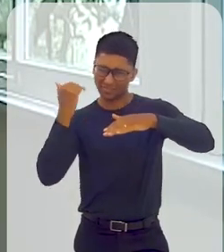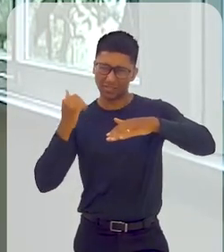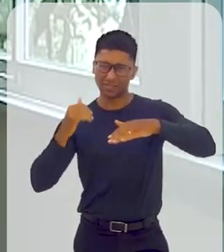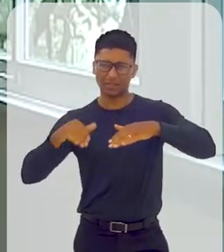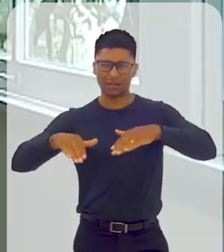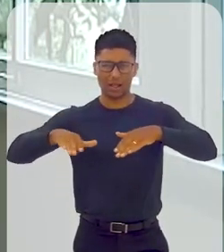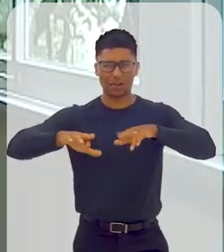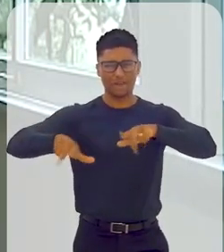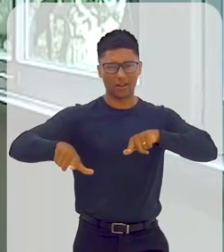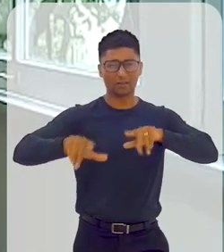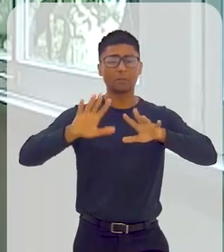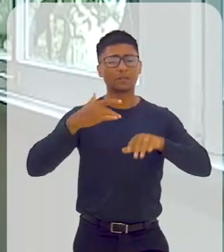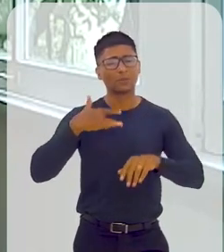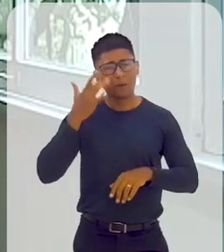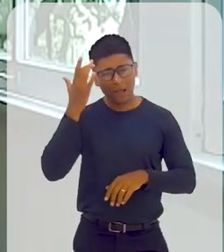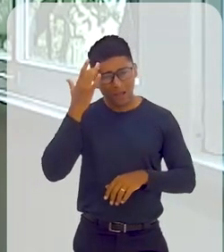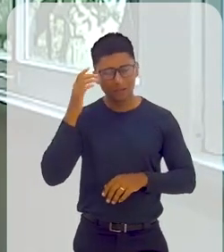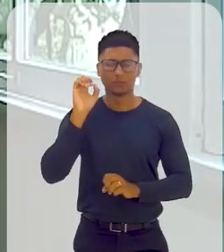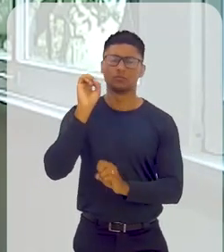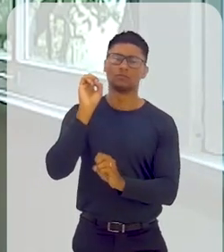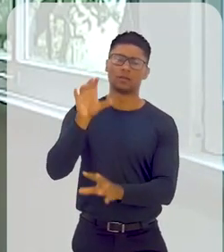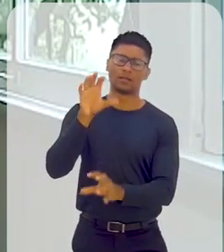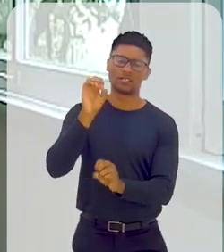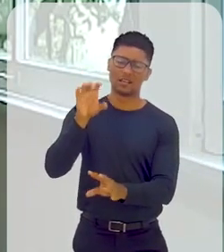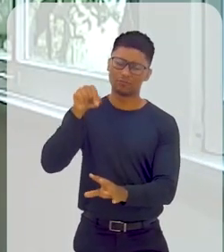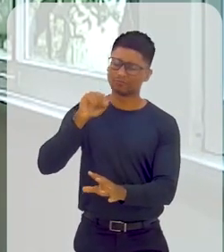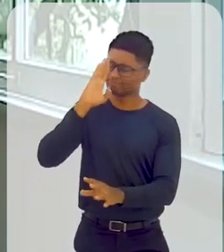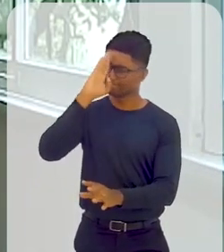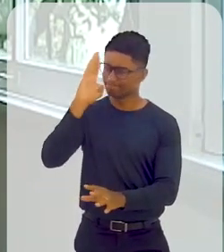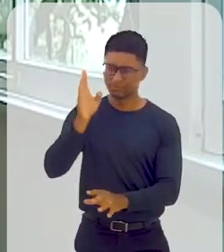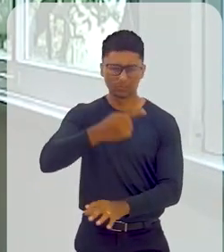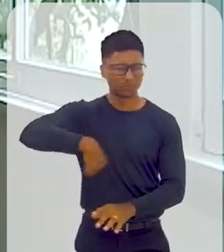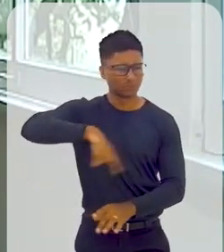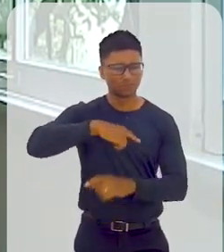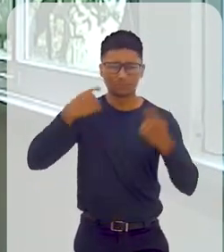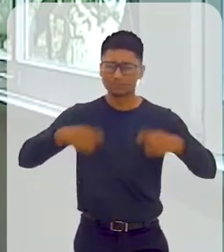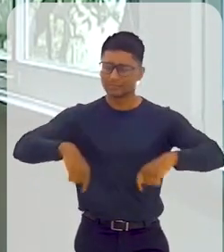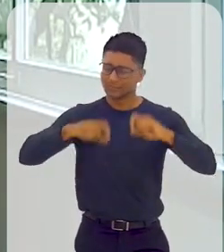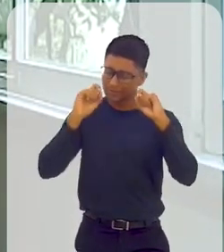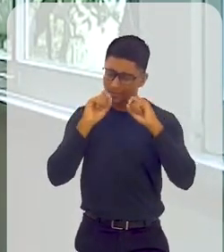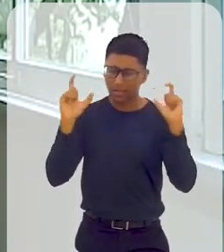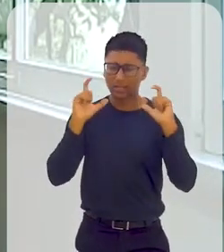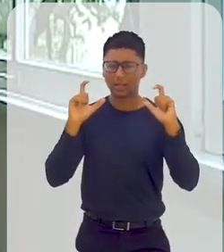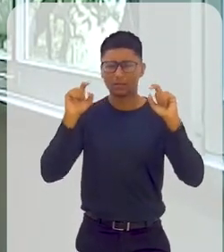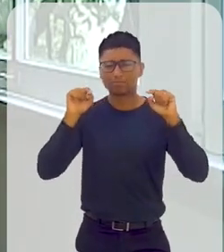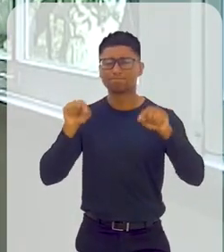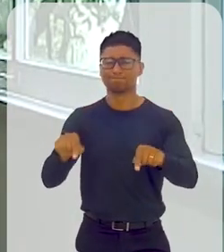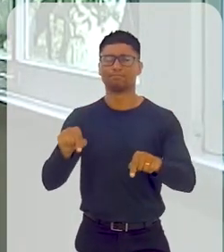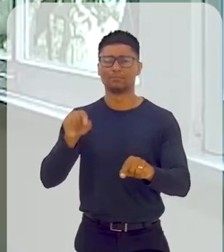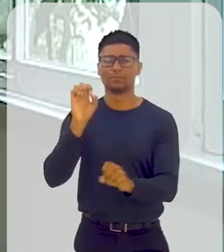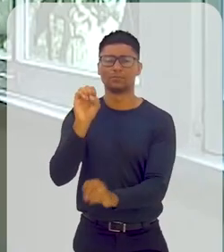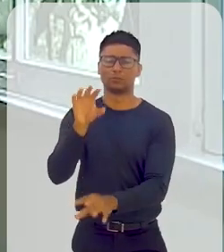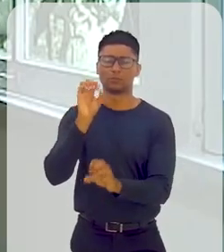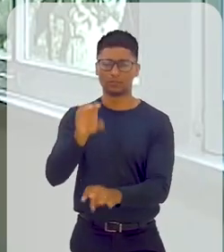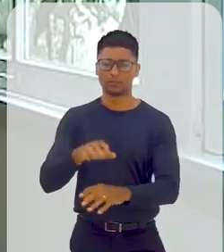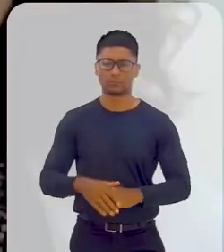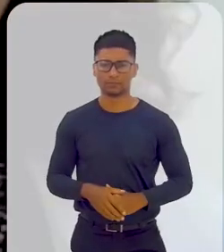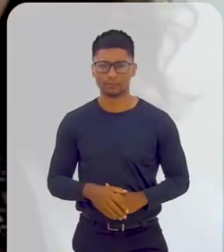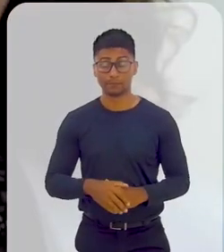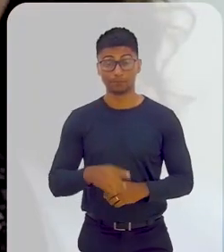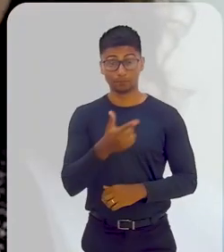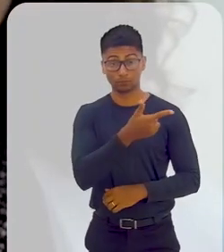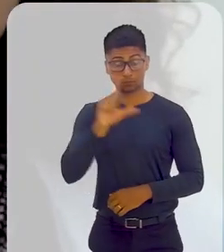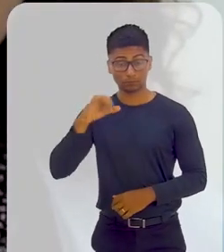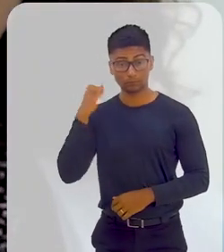universal. É universal que a gente tenha atenção para a educação. Outro